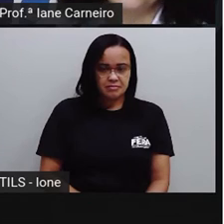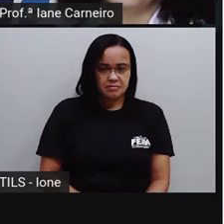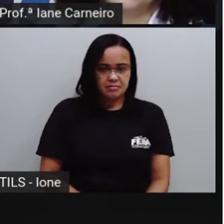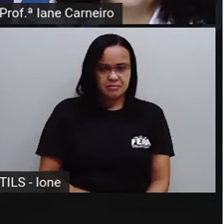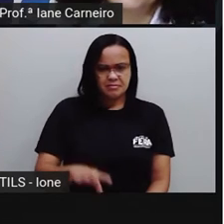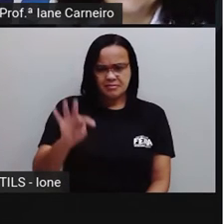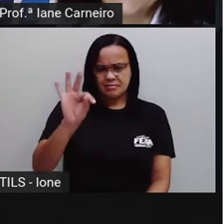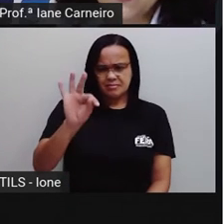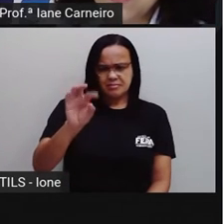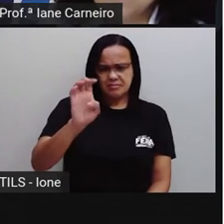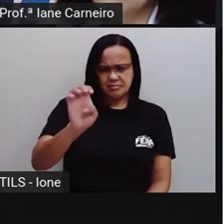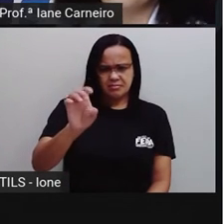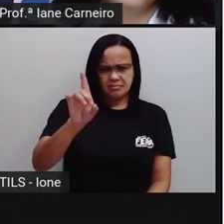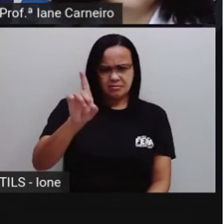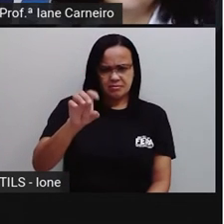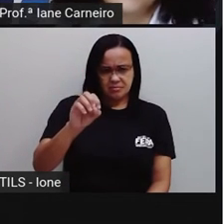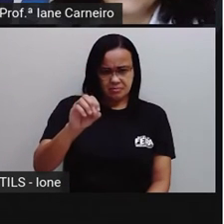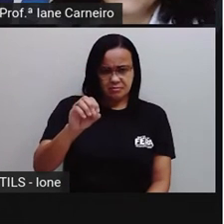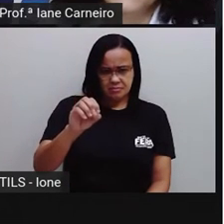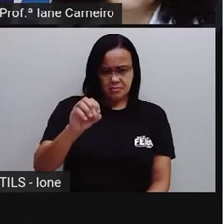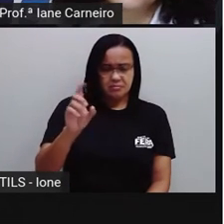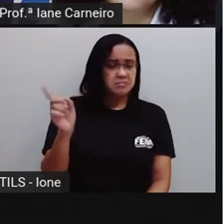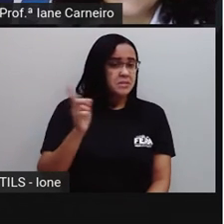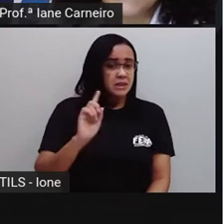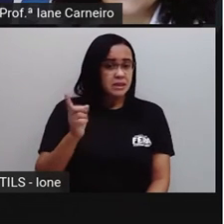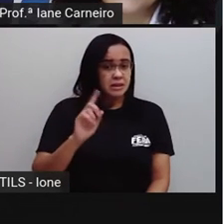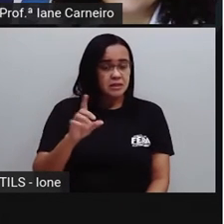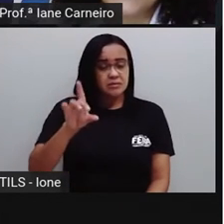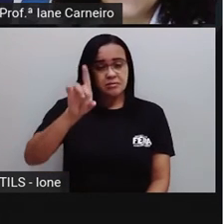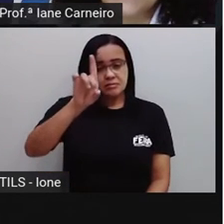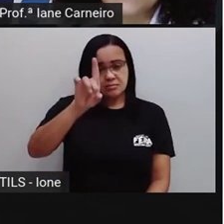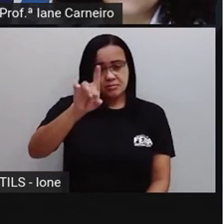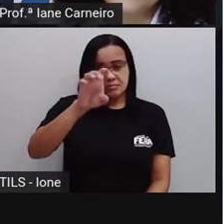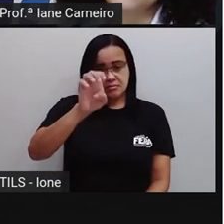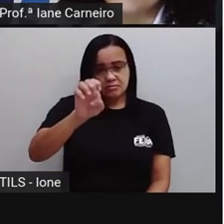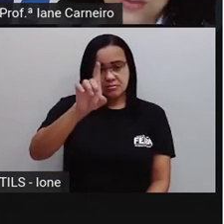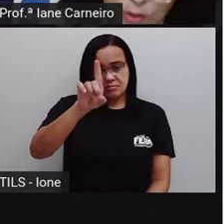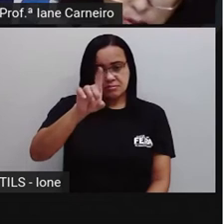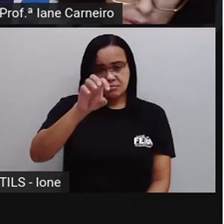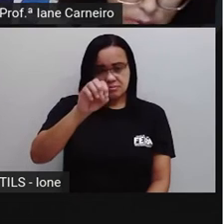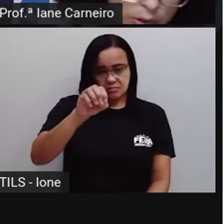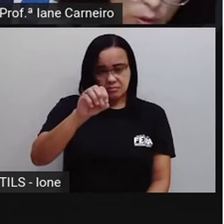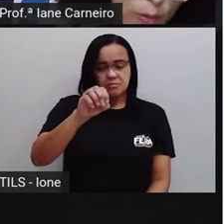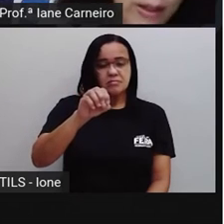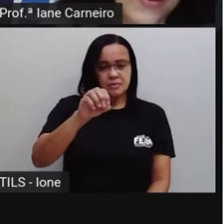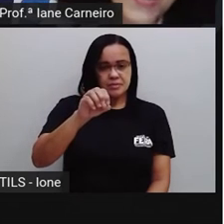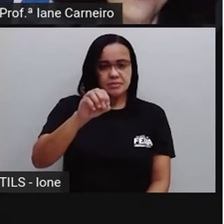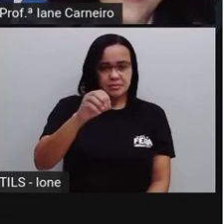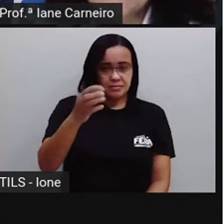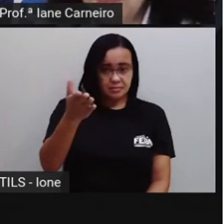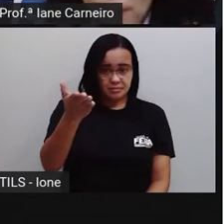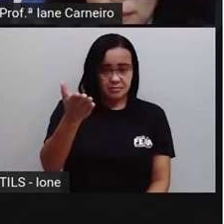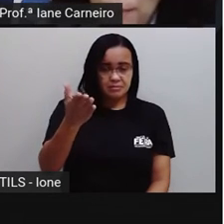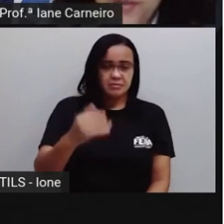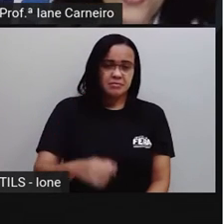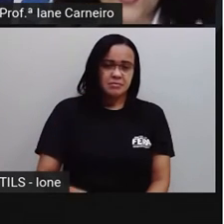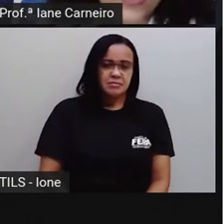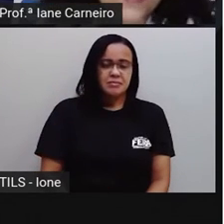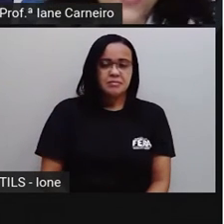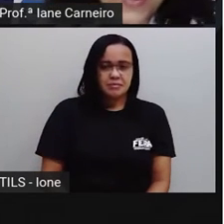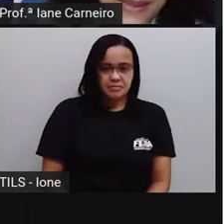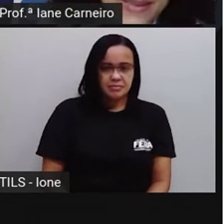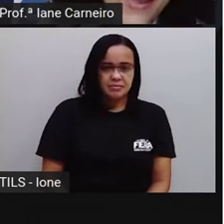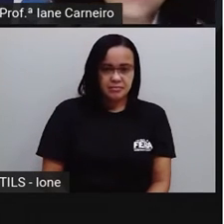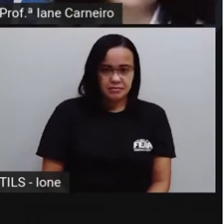TEDO. É TEDO? Não, né? É DEDE. Então, ó, eu tenho que colocar o D e o E. Também não pode